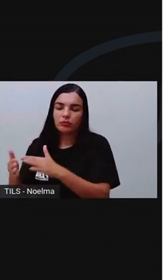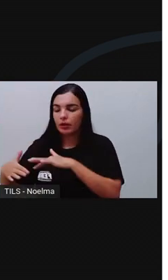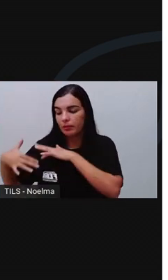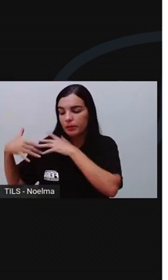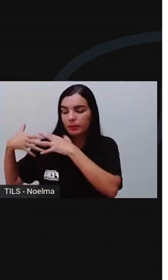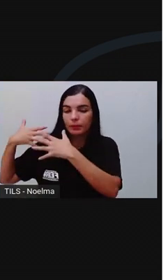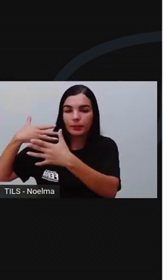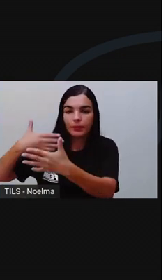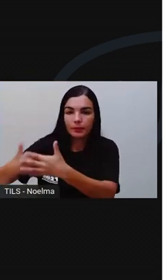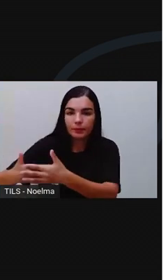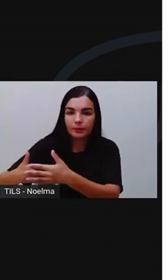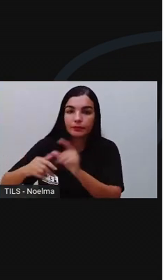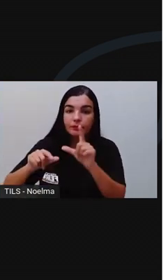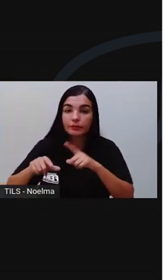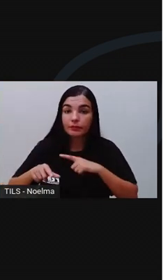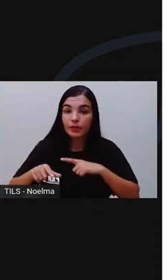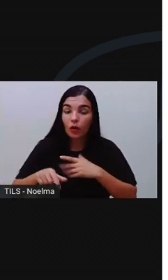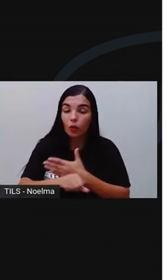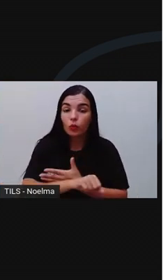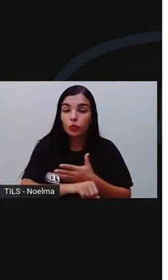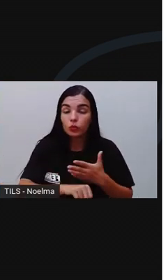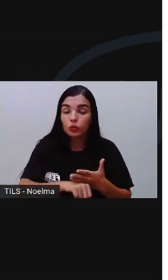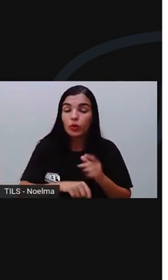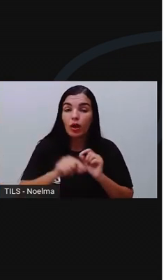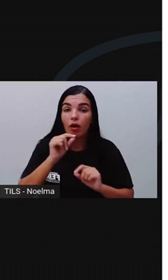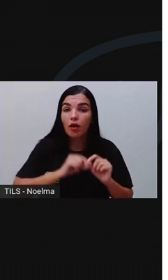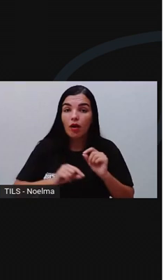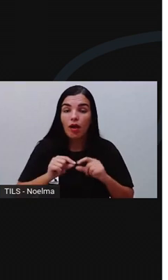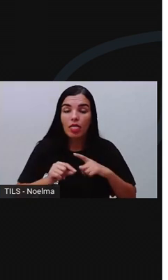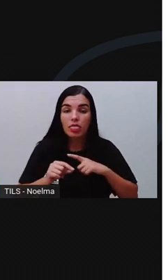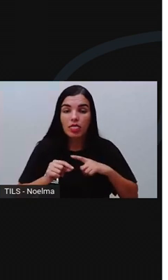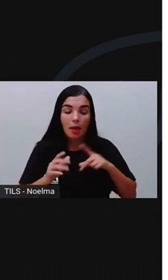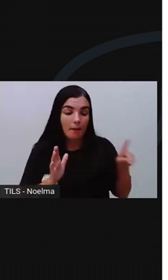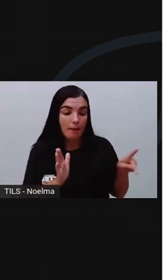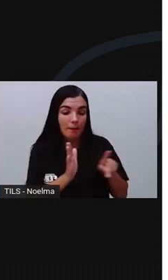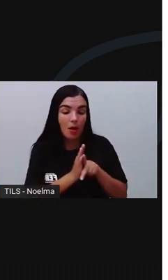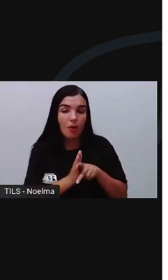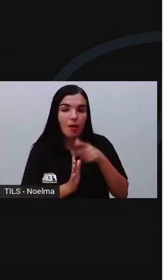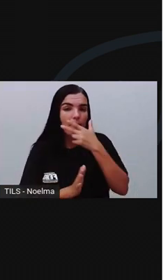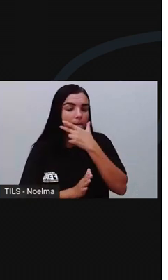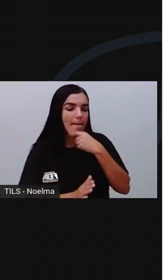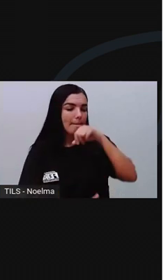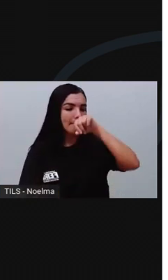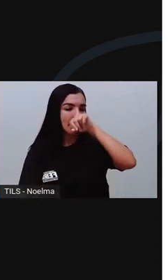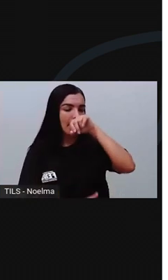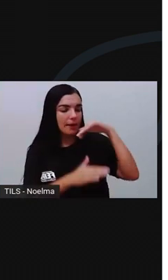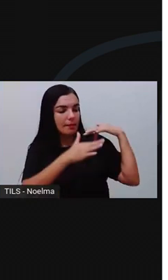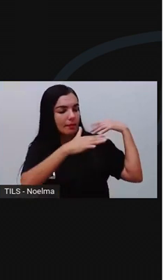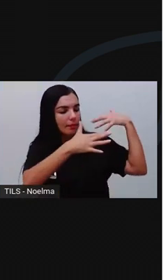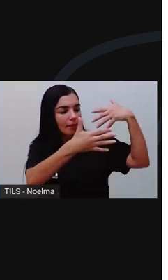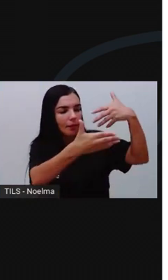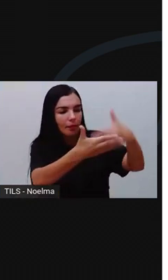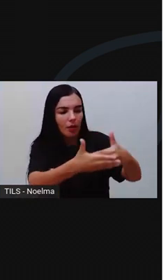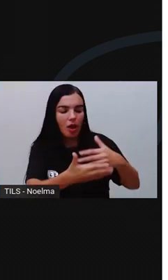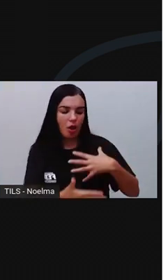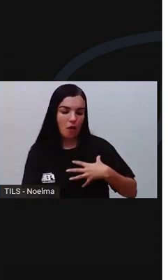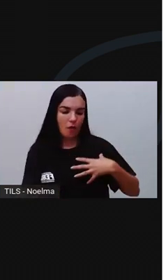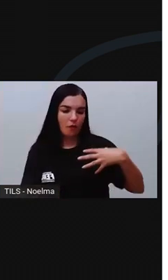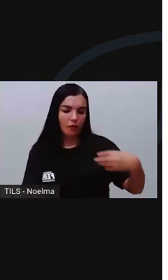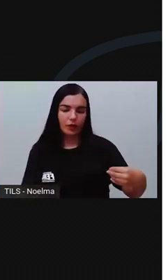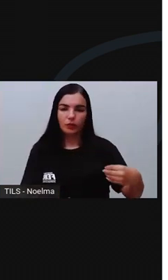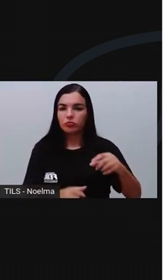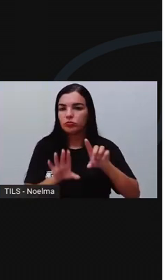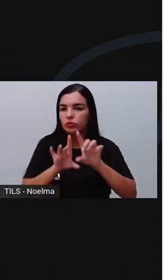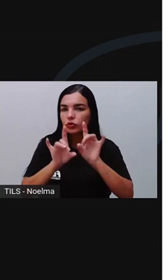costume tinha o objetivo de manter as propriedades íntegras, sem dividi-las. As propriedades eram